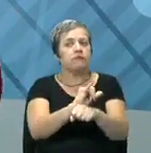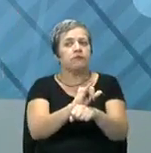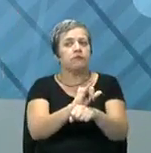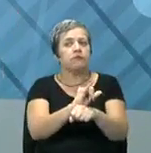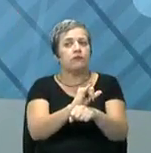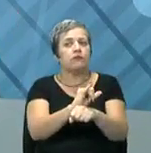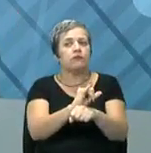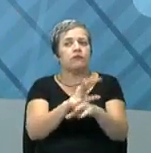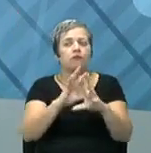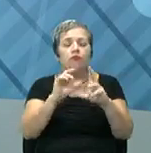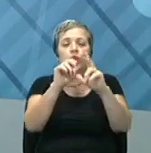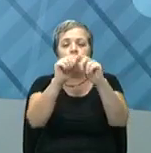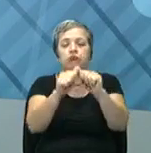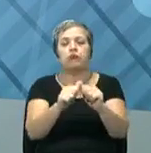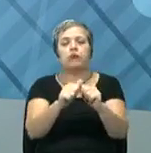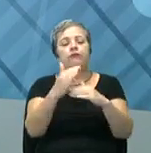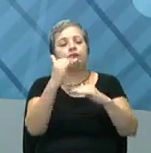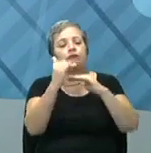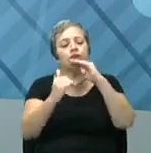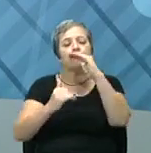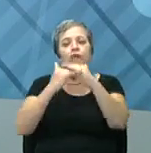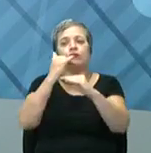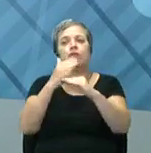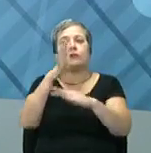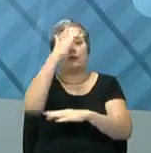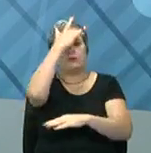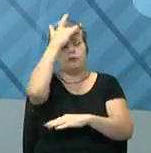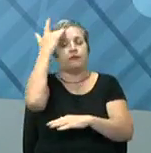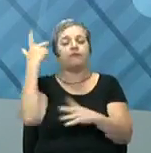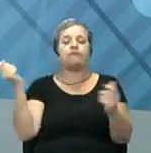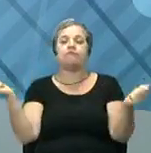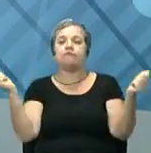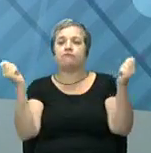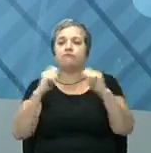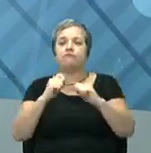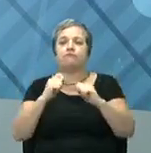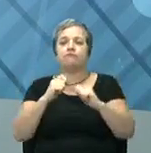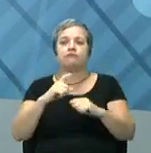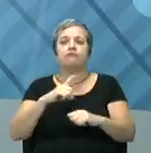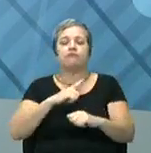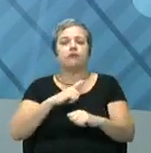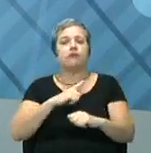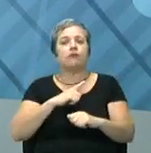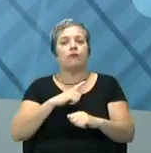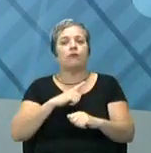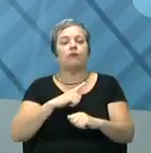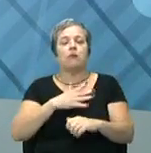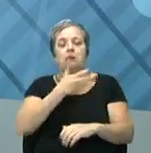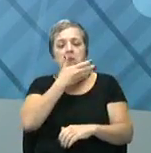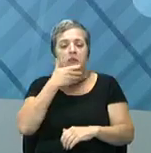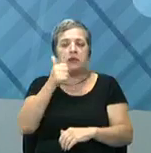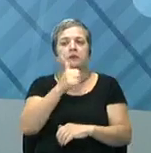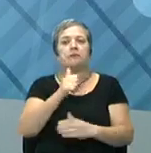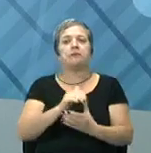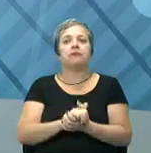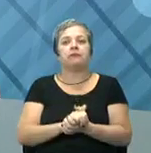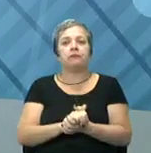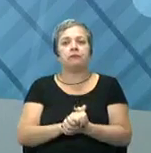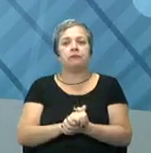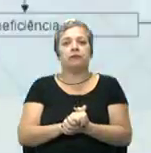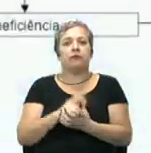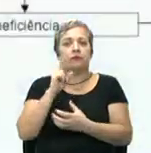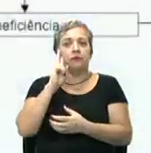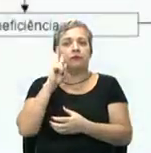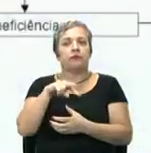tático, operacional. Preciso desenvolver as pessoas, trazer aí o desempenho dela da melhor forma possível. Vamos